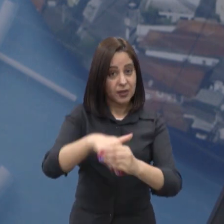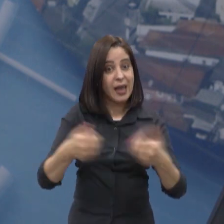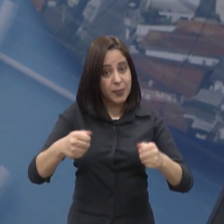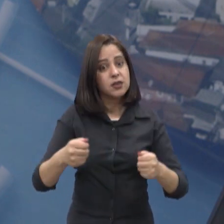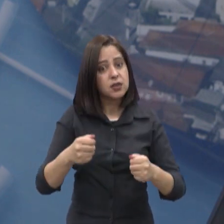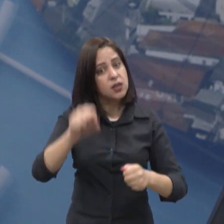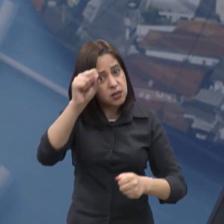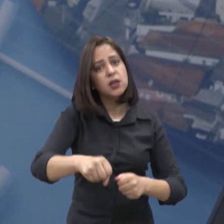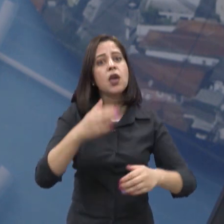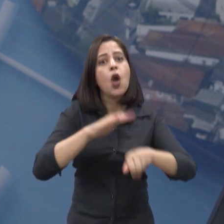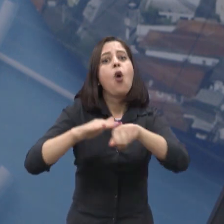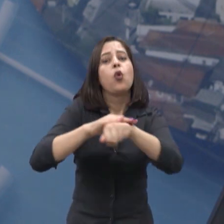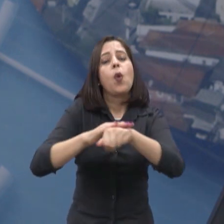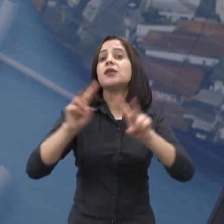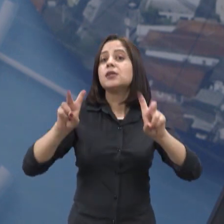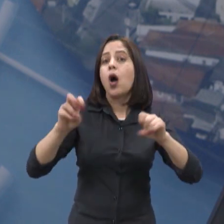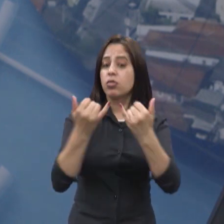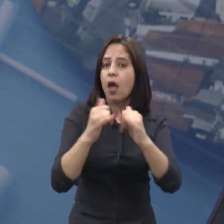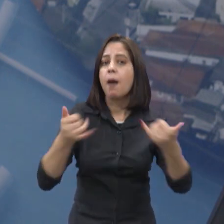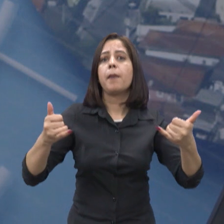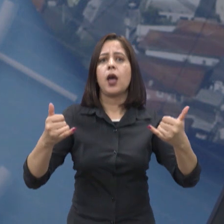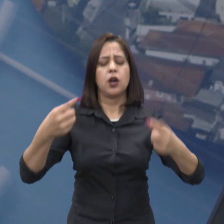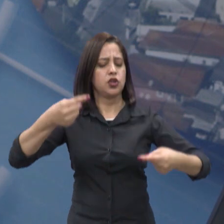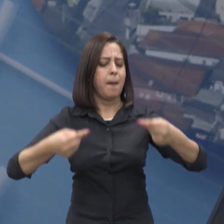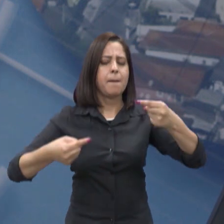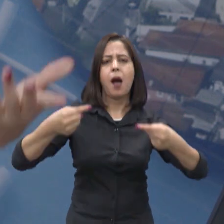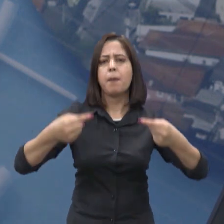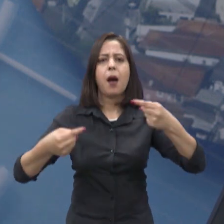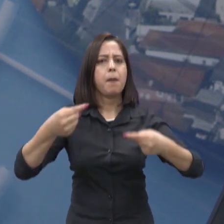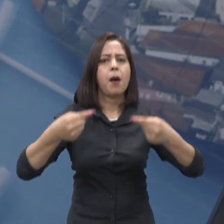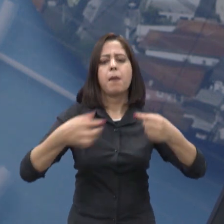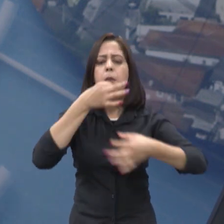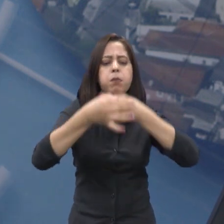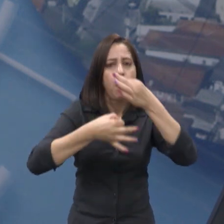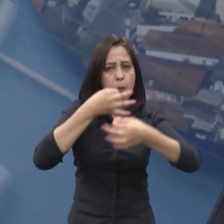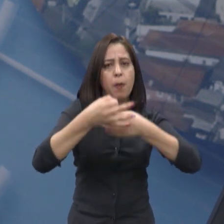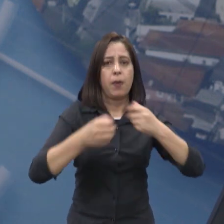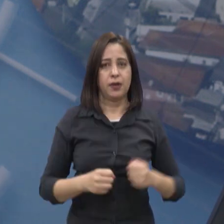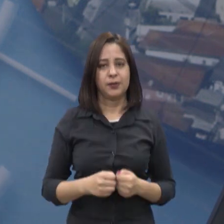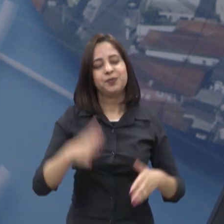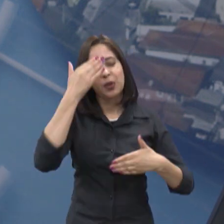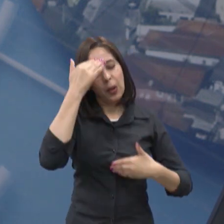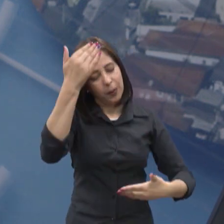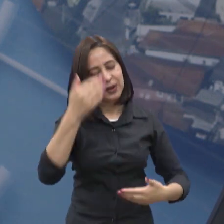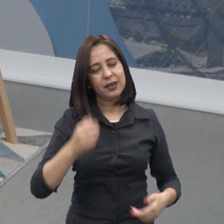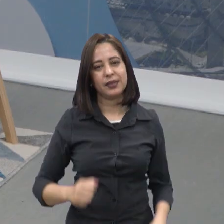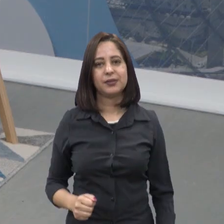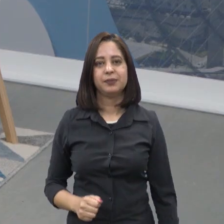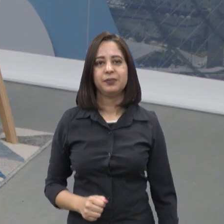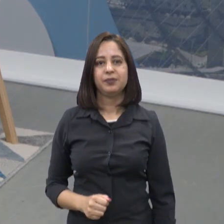assunto em pauta para que ele seja discutido, seja dada a devida atenção, né. Obrigada mais uma vez, viu?